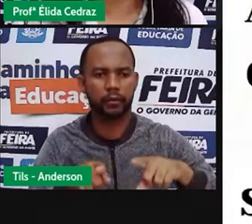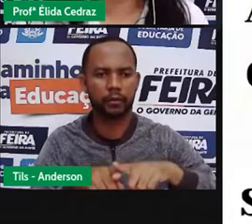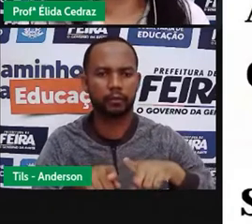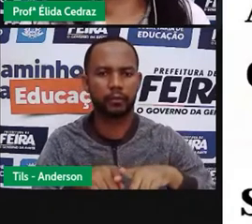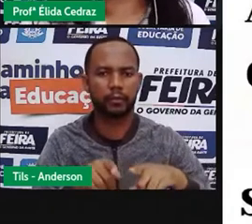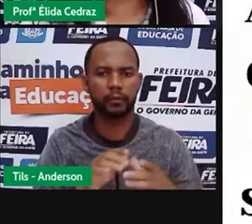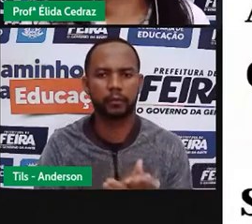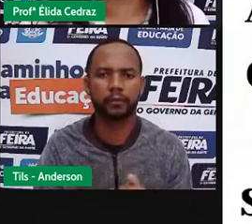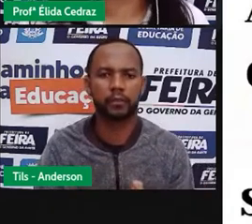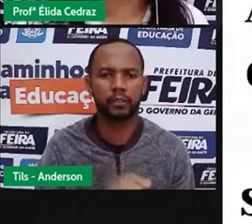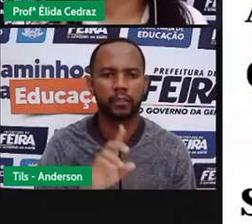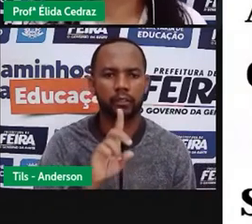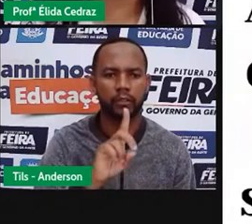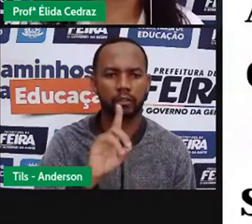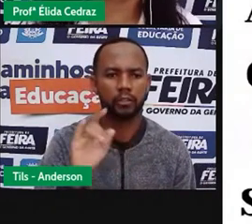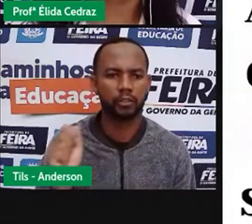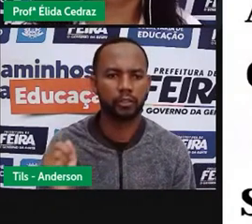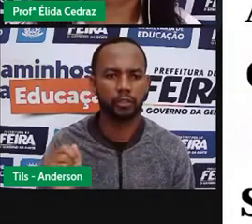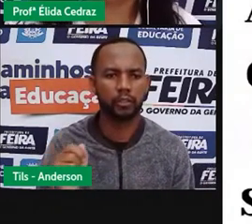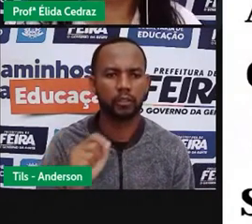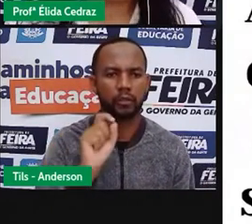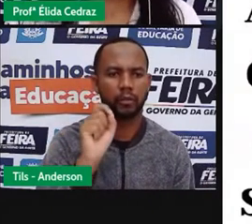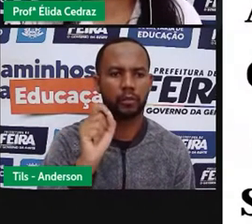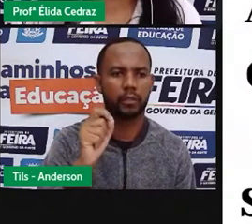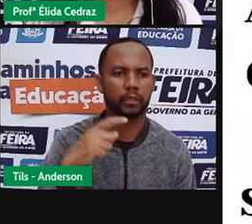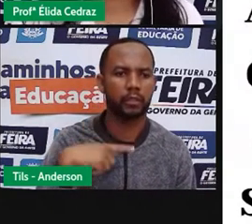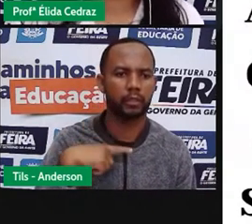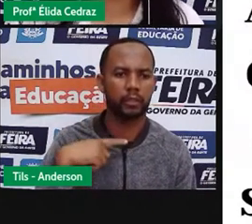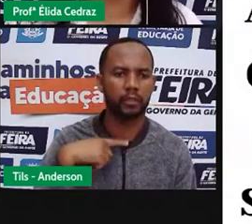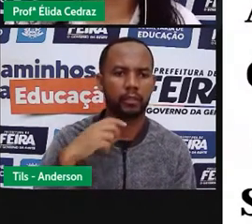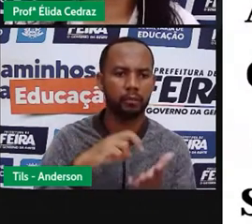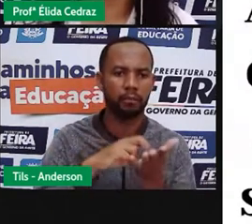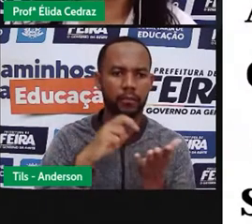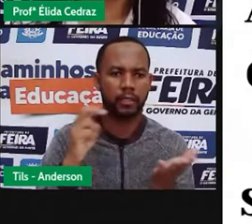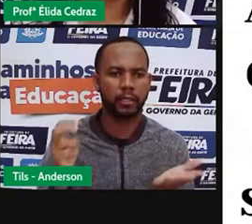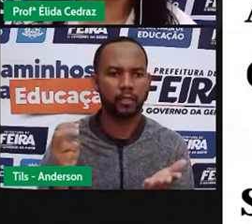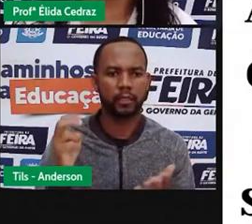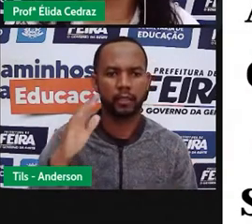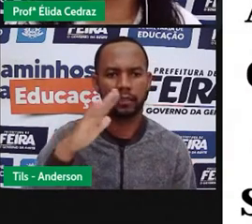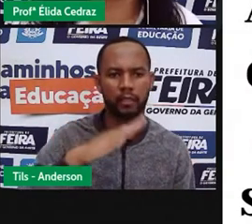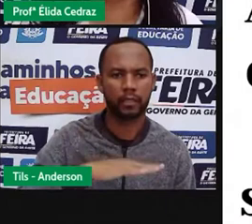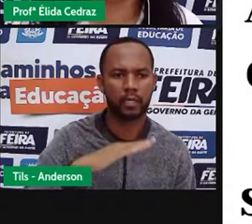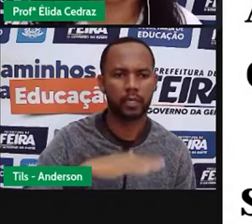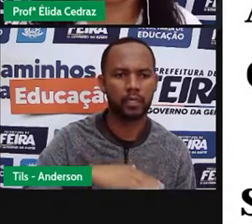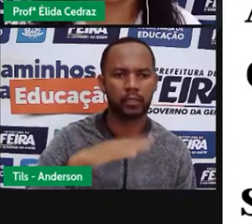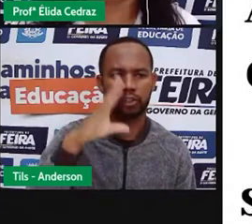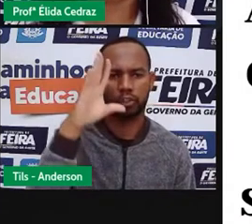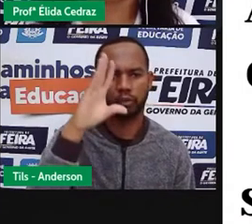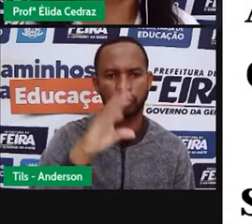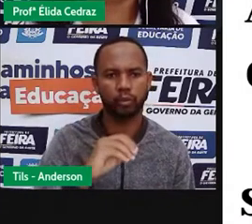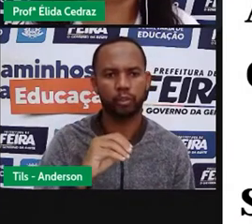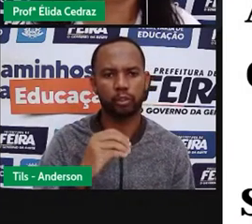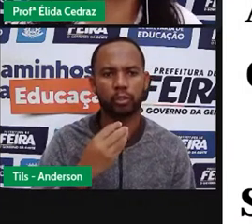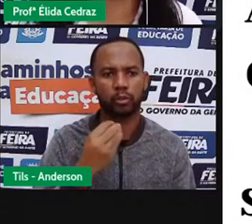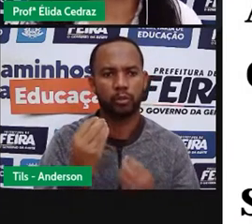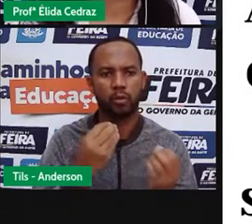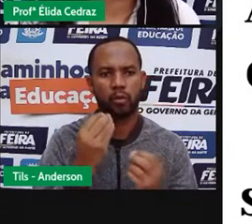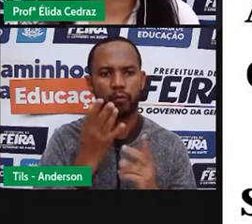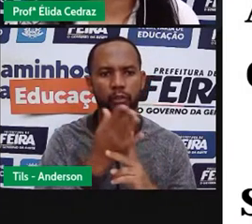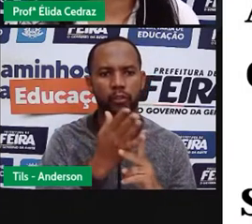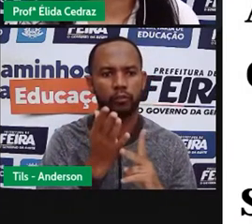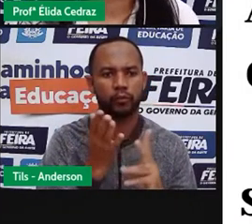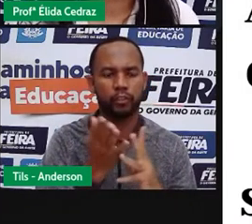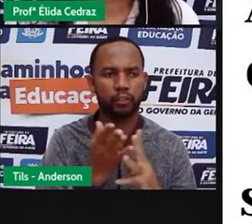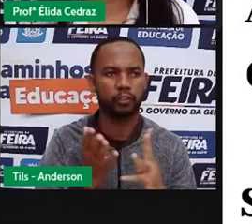O dia possui períodos manhã, tarde e noite e está dividido em 24